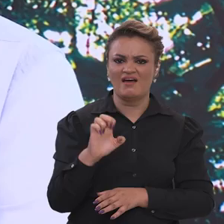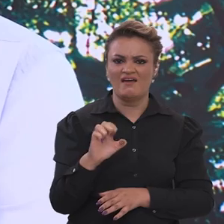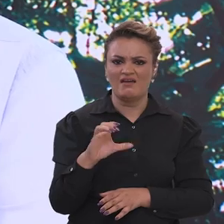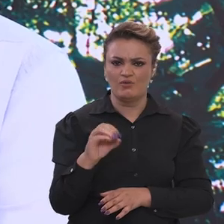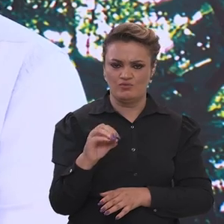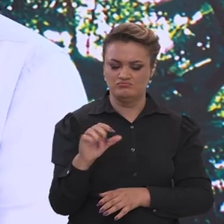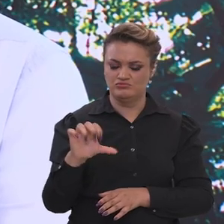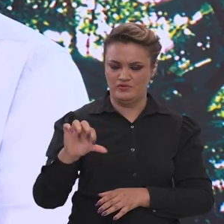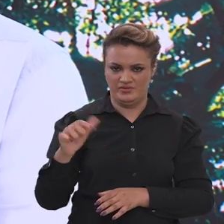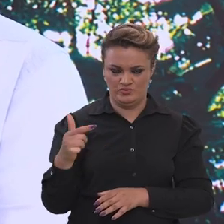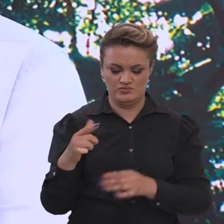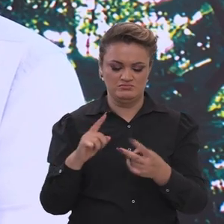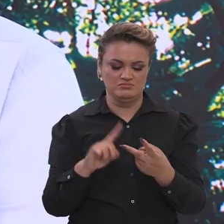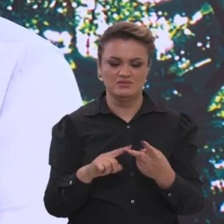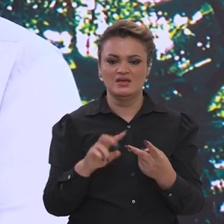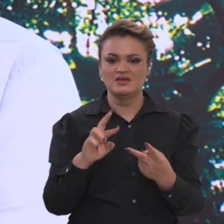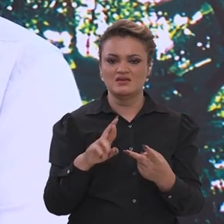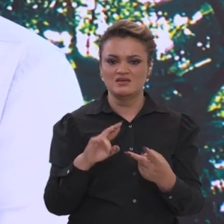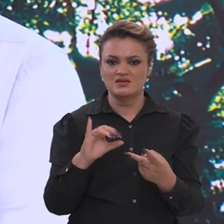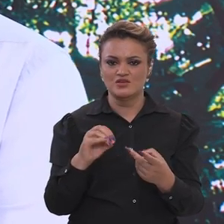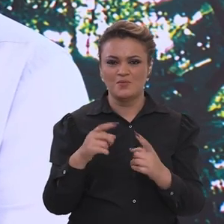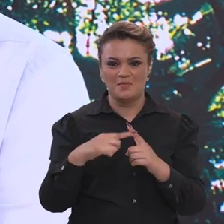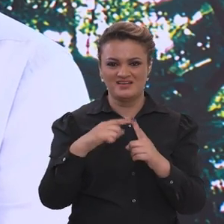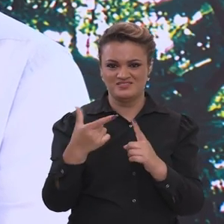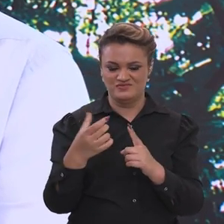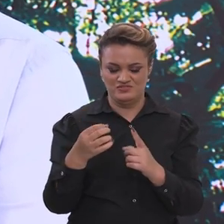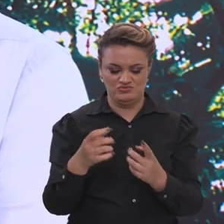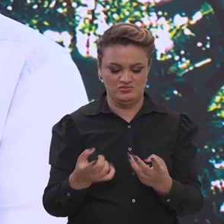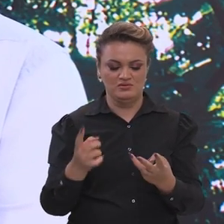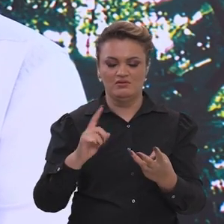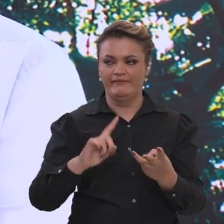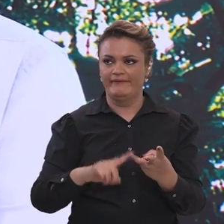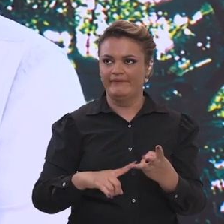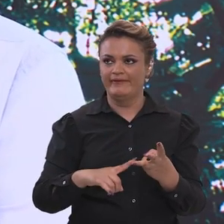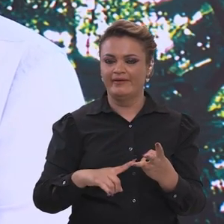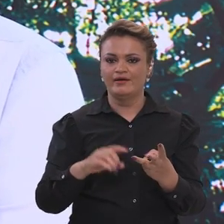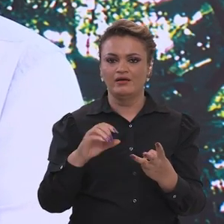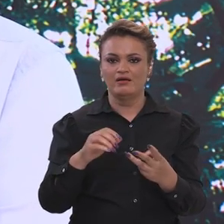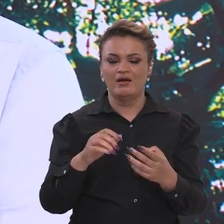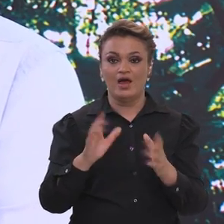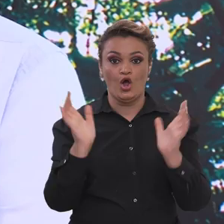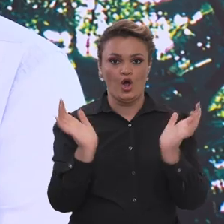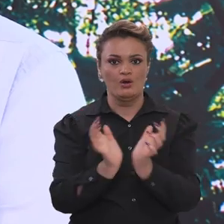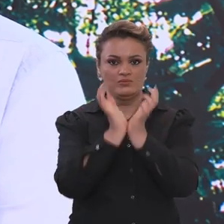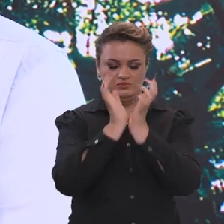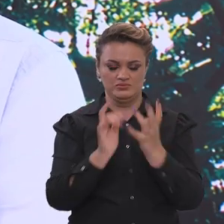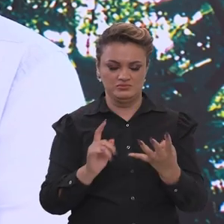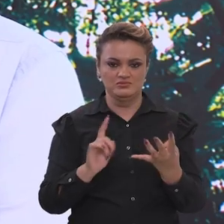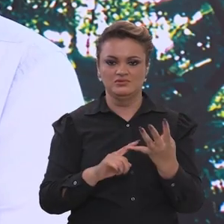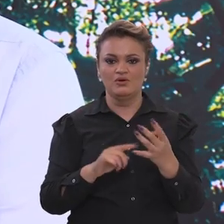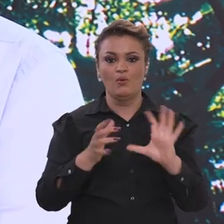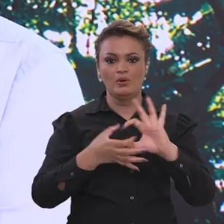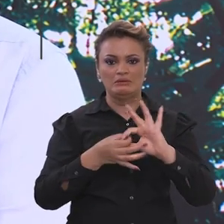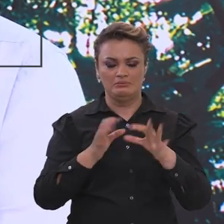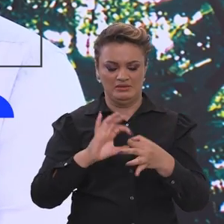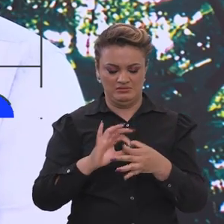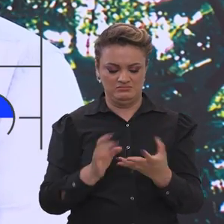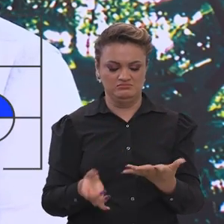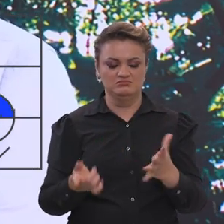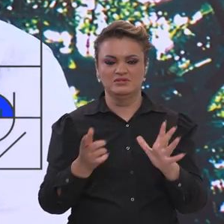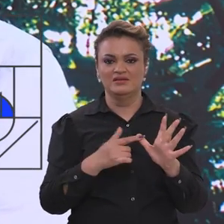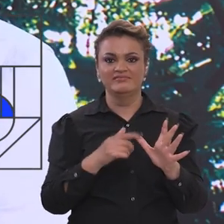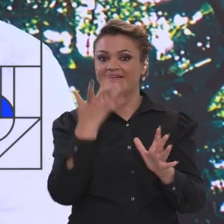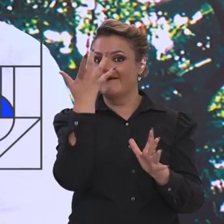Eco 92, já fez a Rio Mais 20, já fez a Copa do Mundo, já fez a Olimpíada,